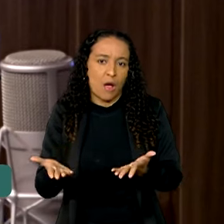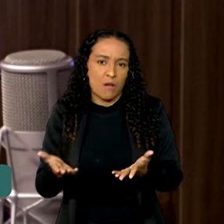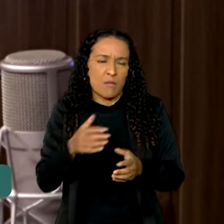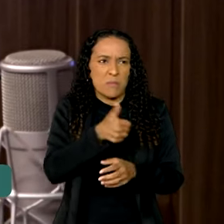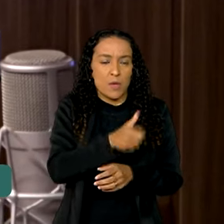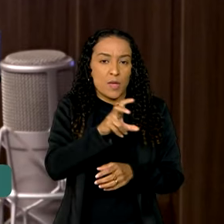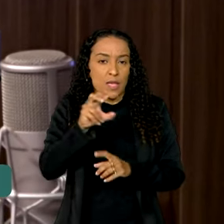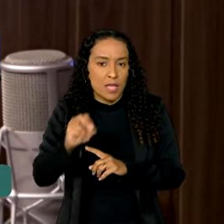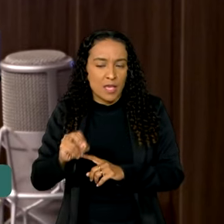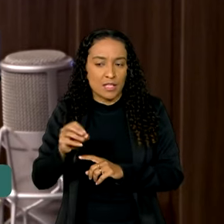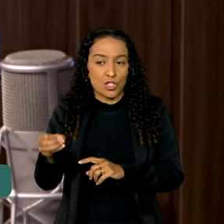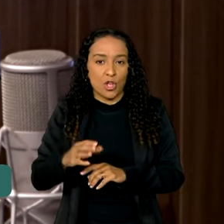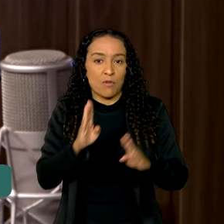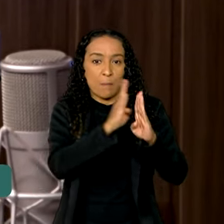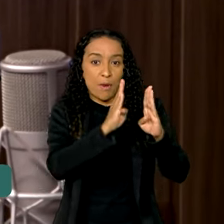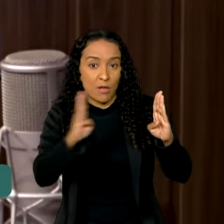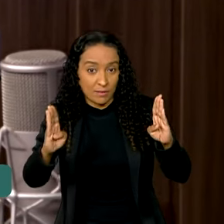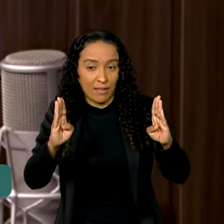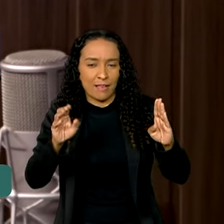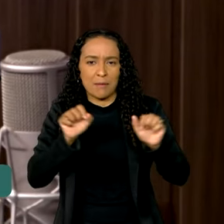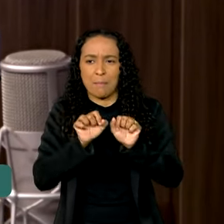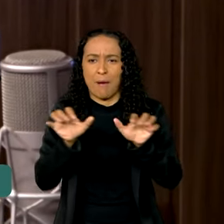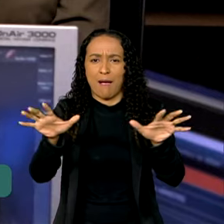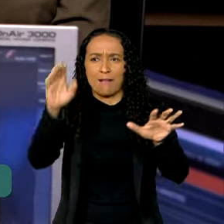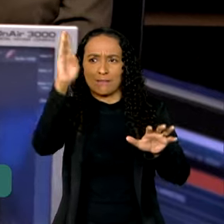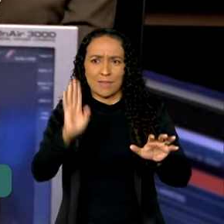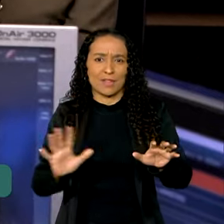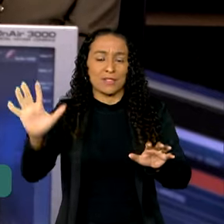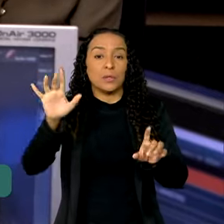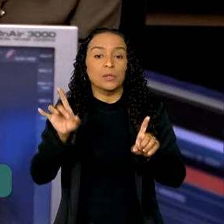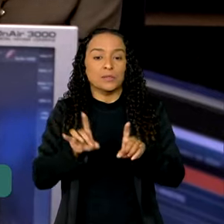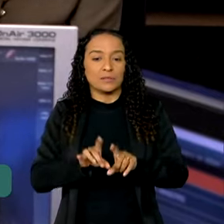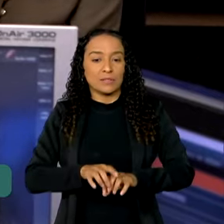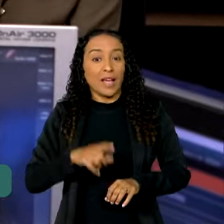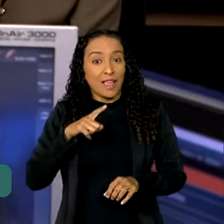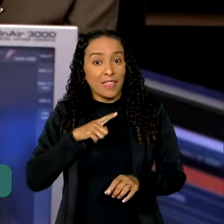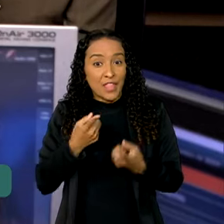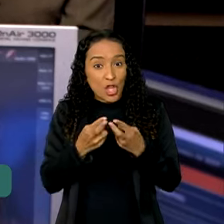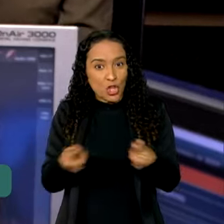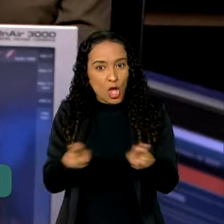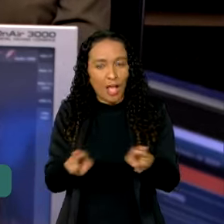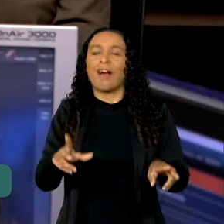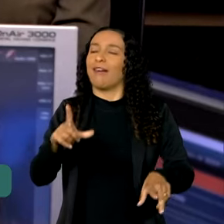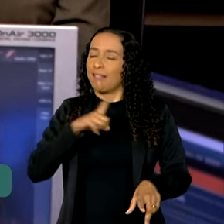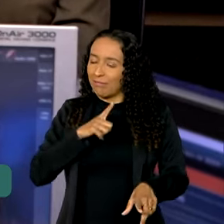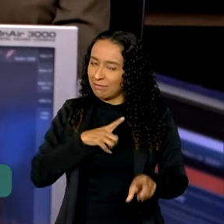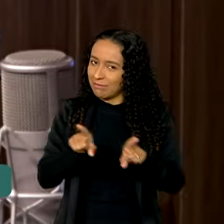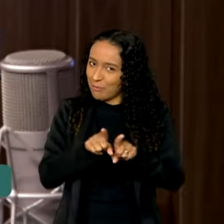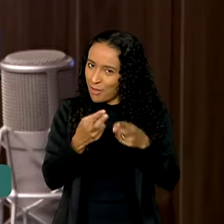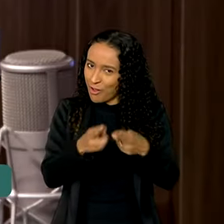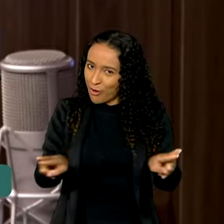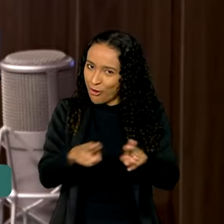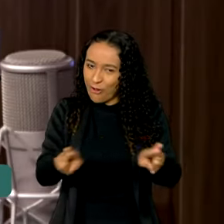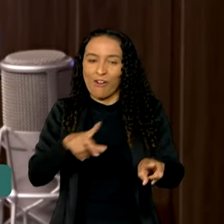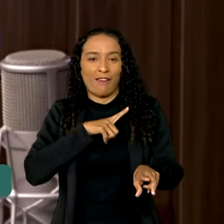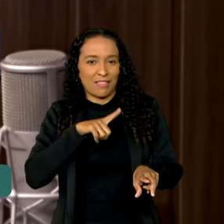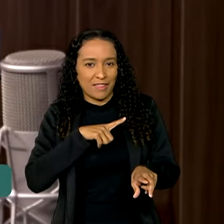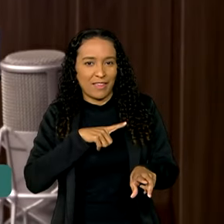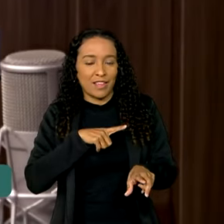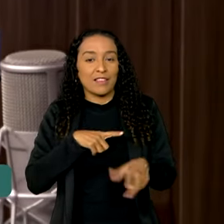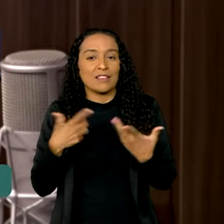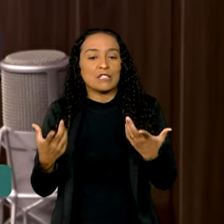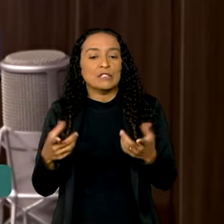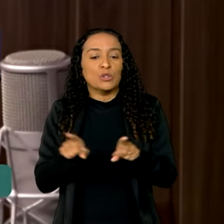1.500 novas bibliotecas espalhadas pelo país. Tem churrasqueira nos condomínios? Tem, tem churrasqueira também nos